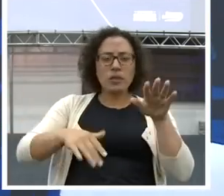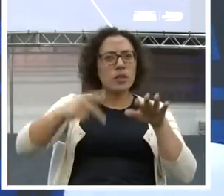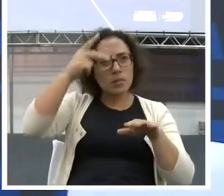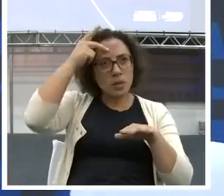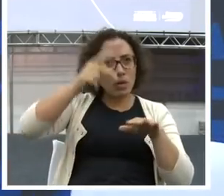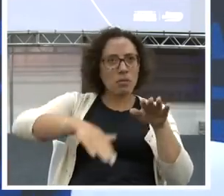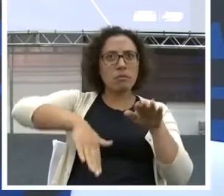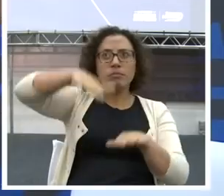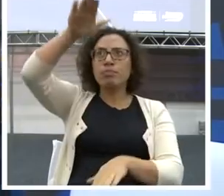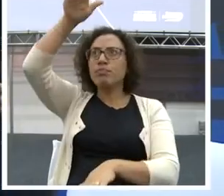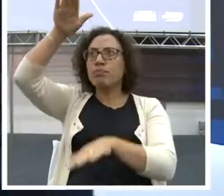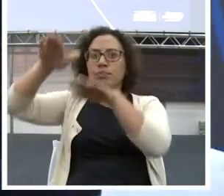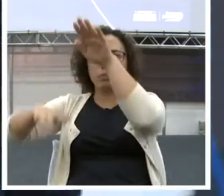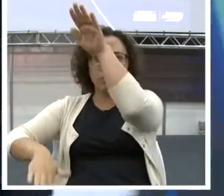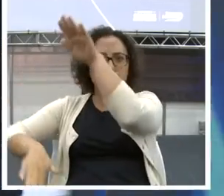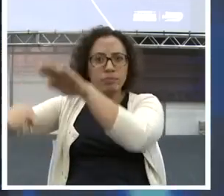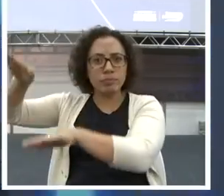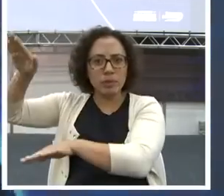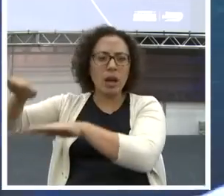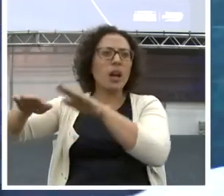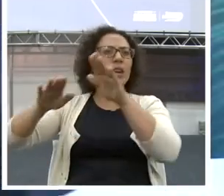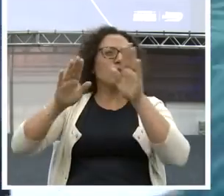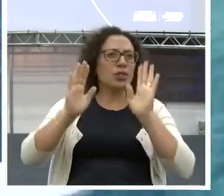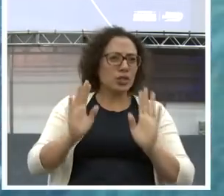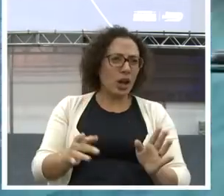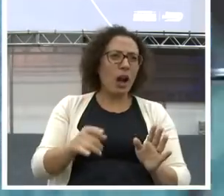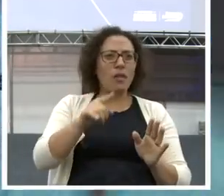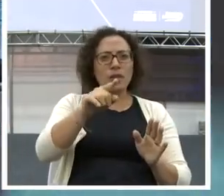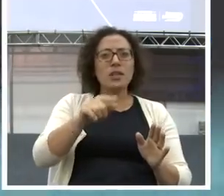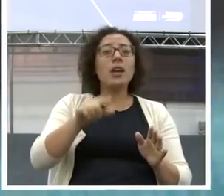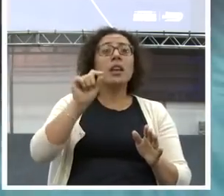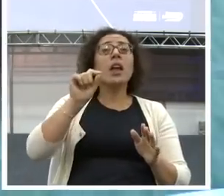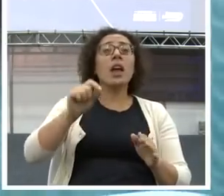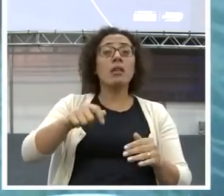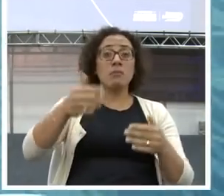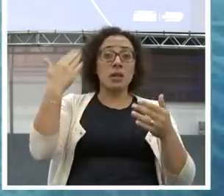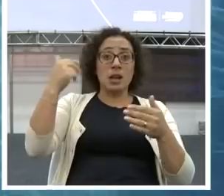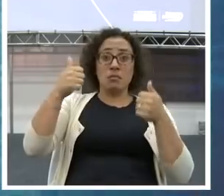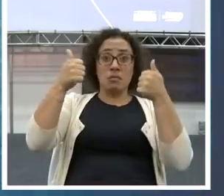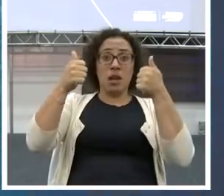financeira. Talvez você já tenha. Quem já teve bem e de repente está mal. Levanta a mão.